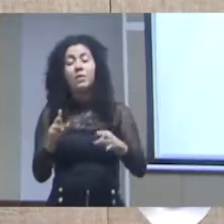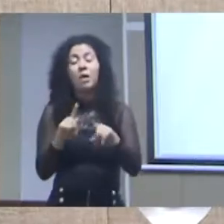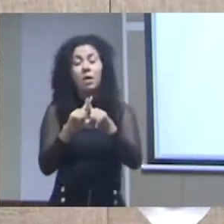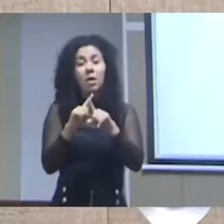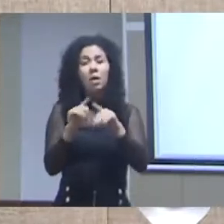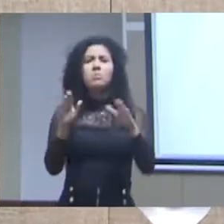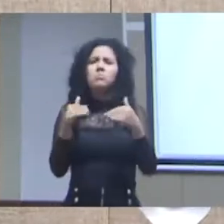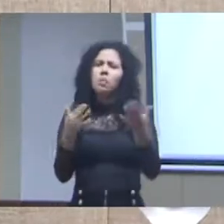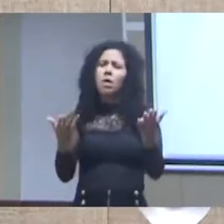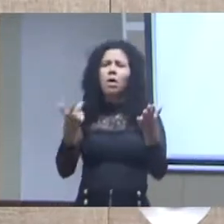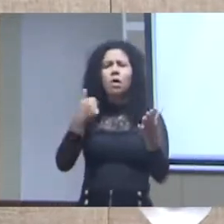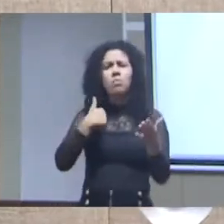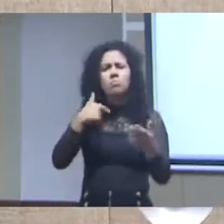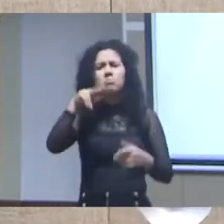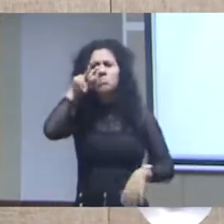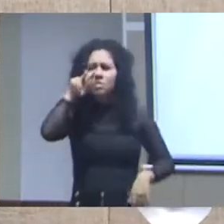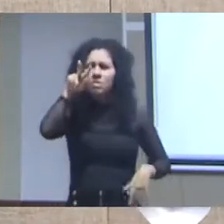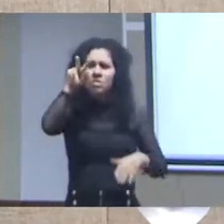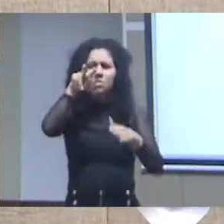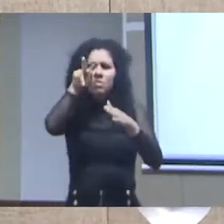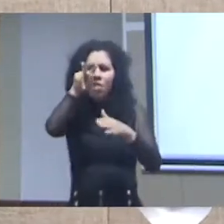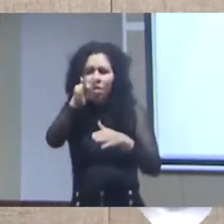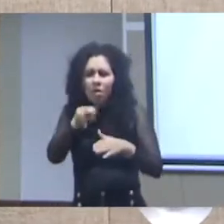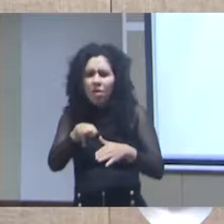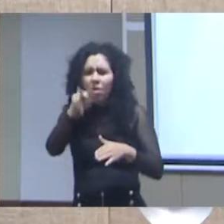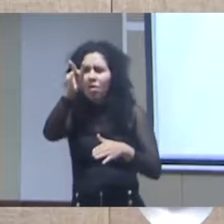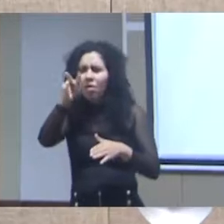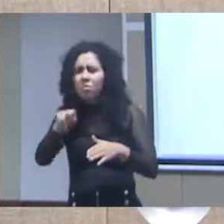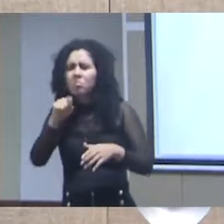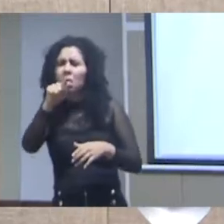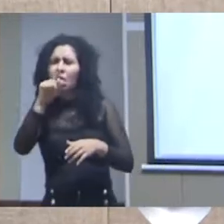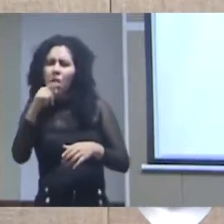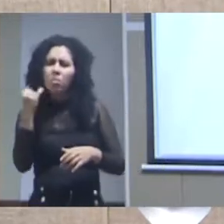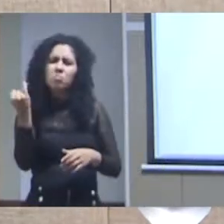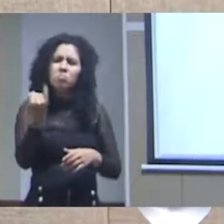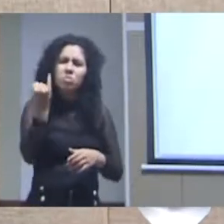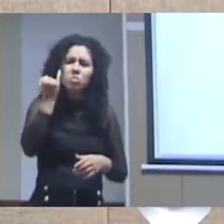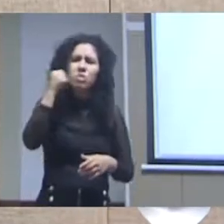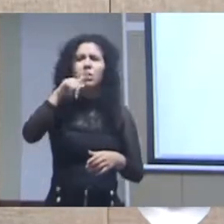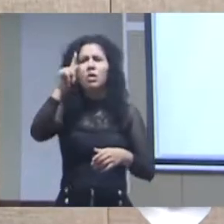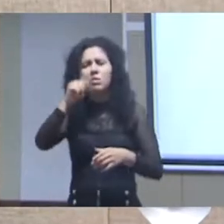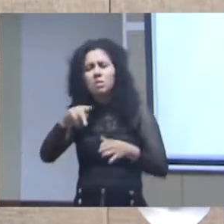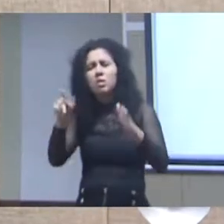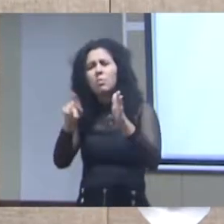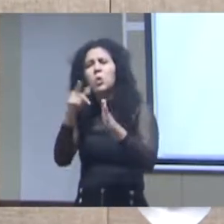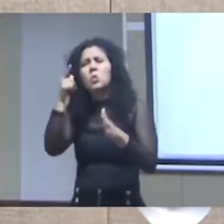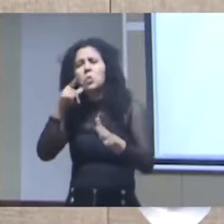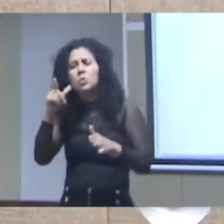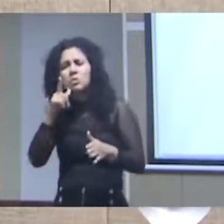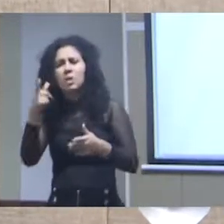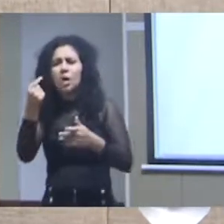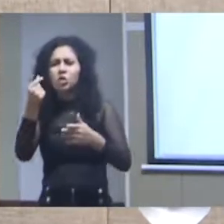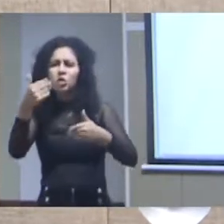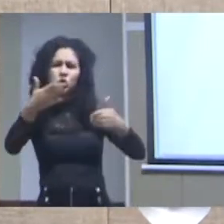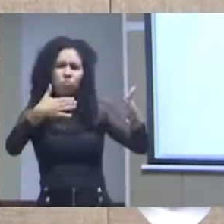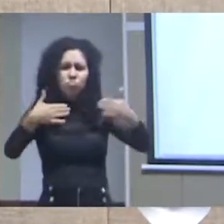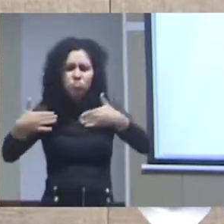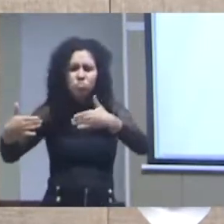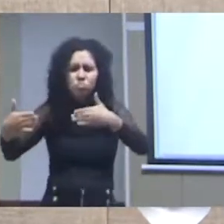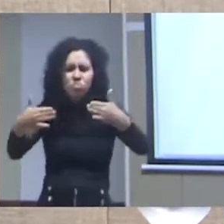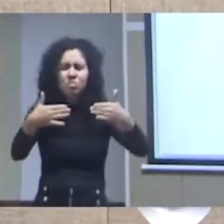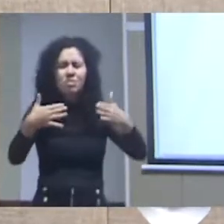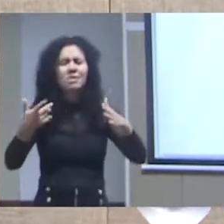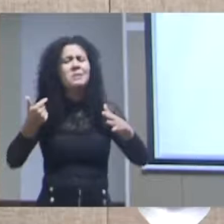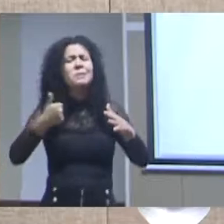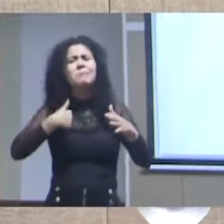e aí eu peguei e comecei a ler os metadados as UBSs são de extrema importância é um programa que vai captar tanto de dinheiro e tal e eu saí no final sem